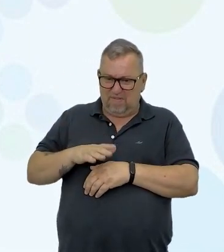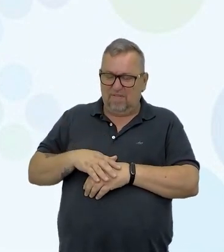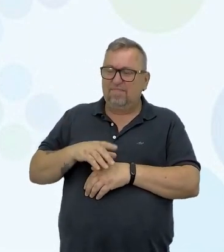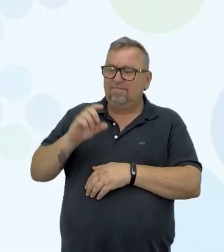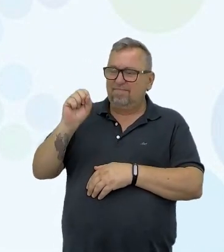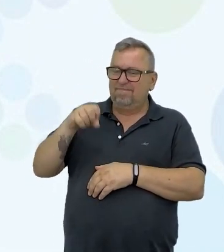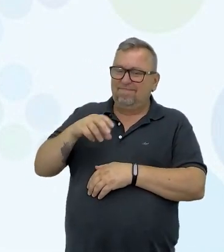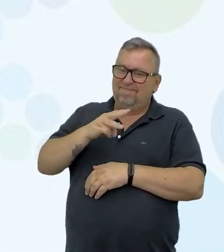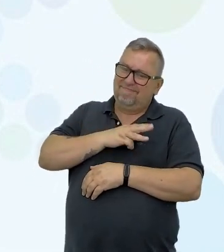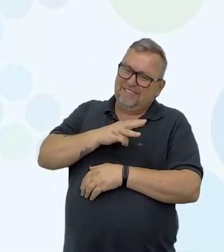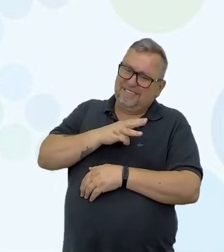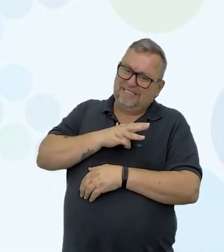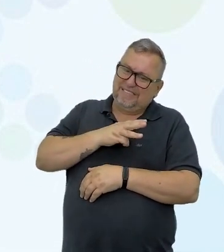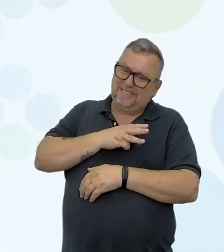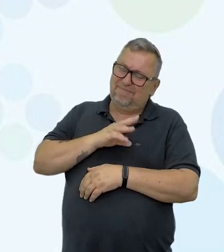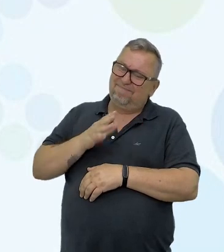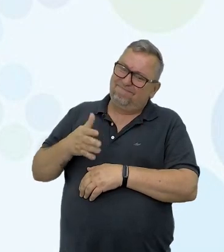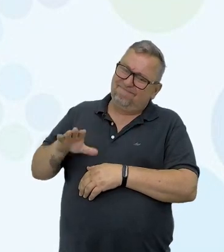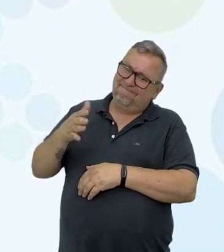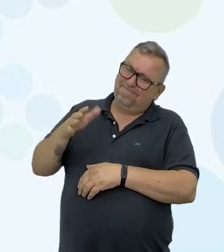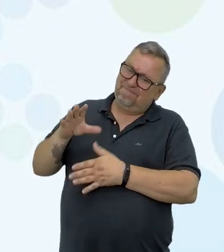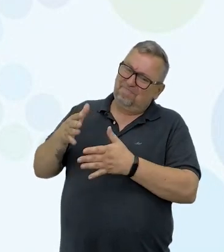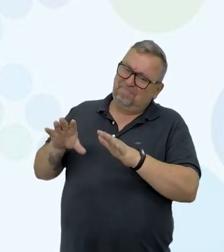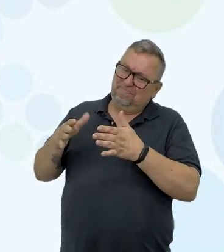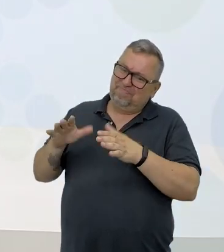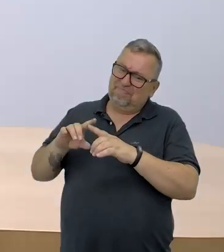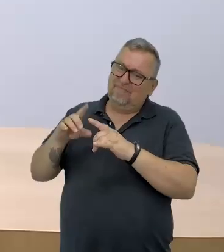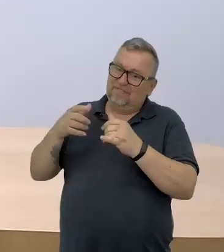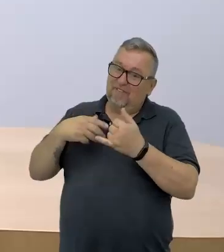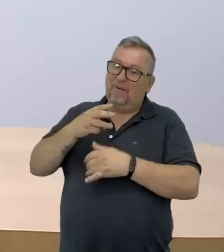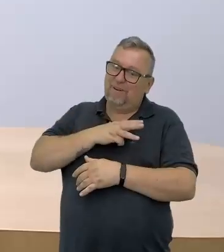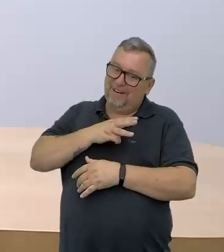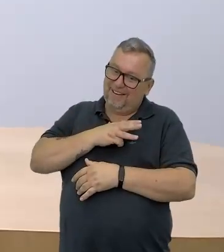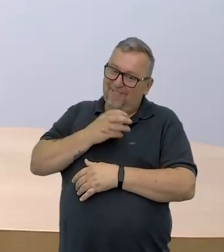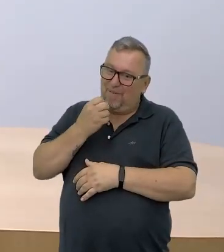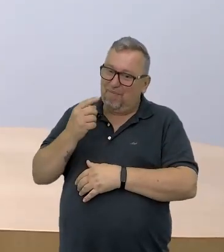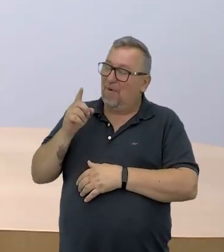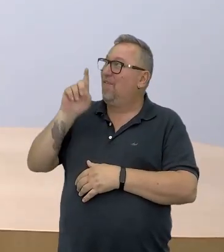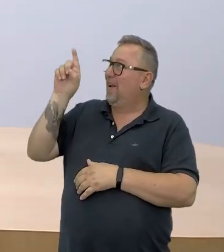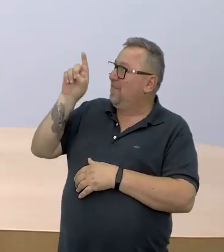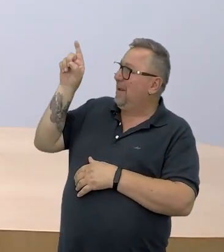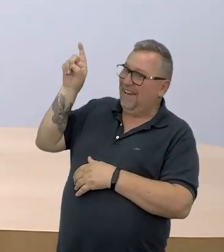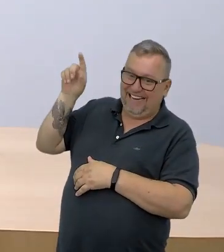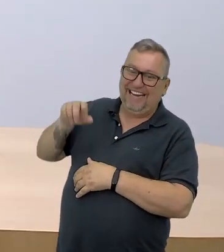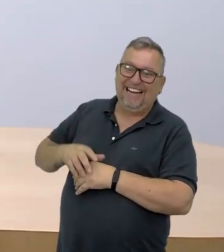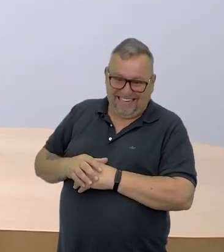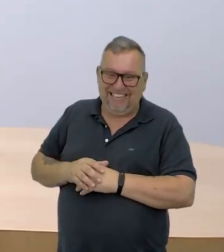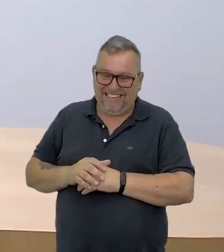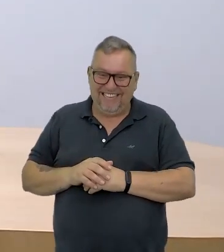fala, Sidney, não gostei muito. O que for ruim, você fala para o Sidney. O for bom, você fala para mim.